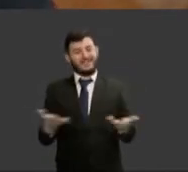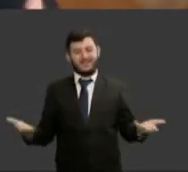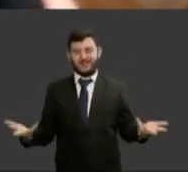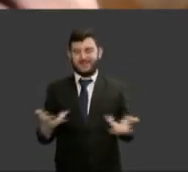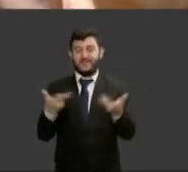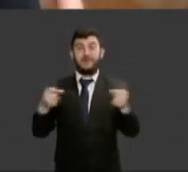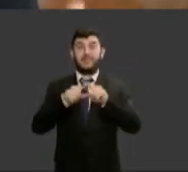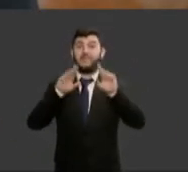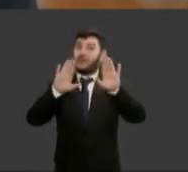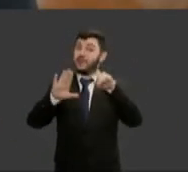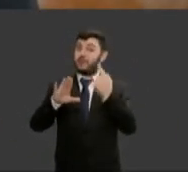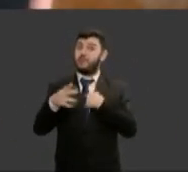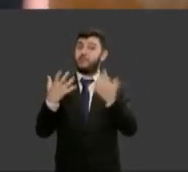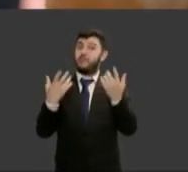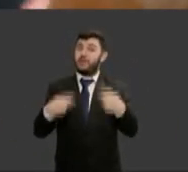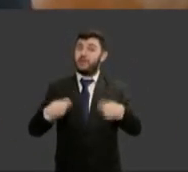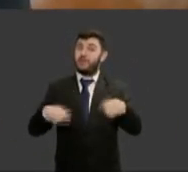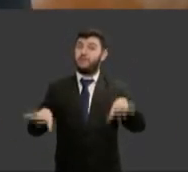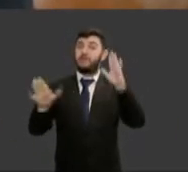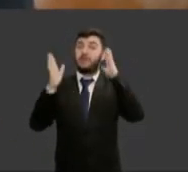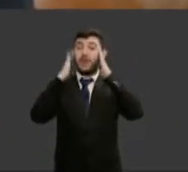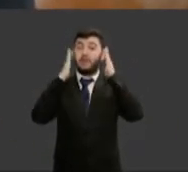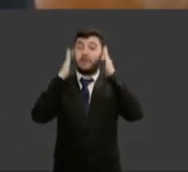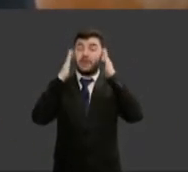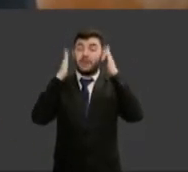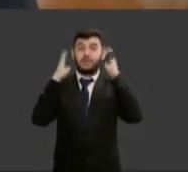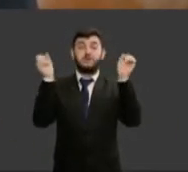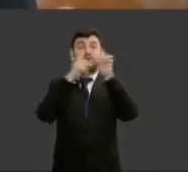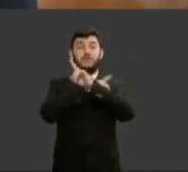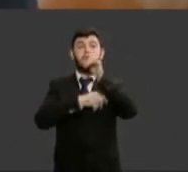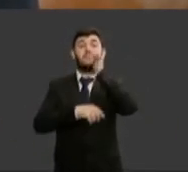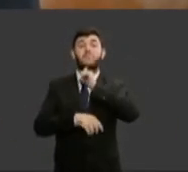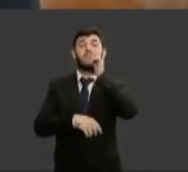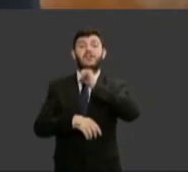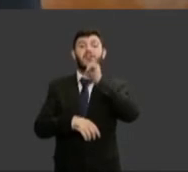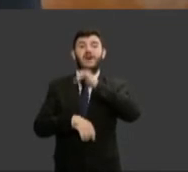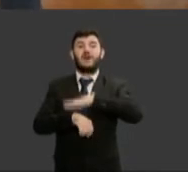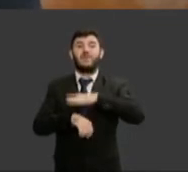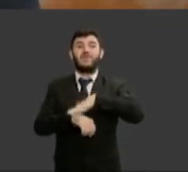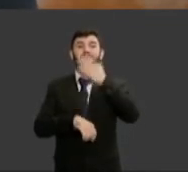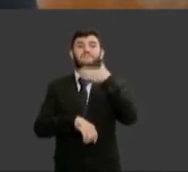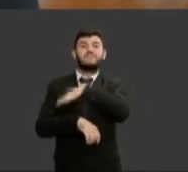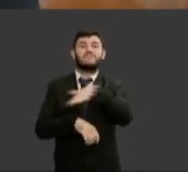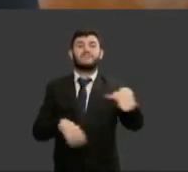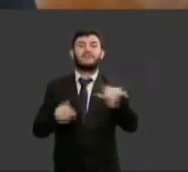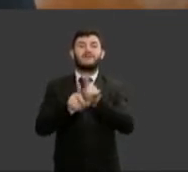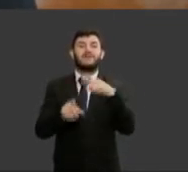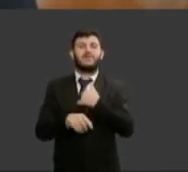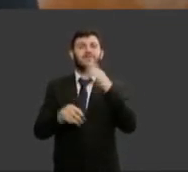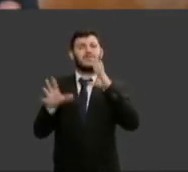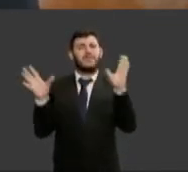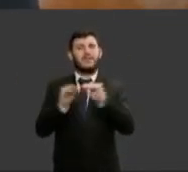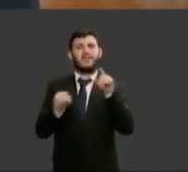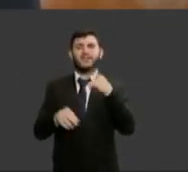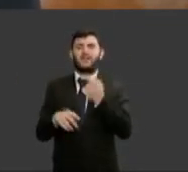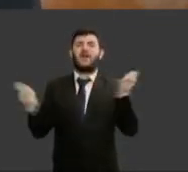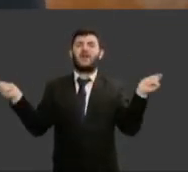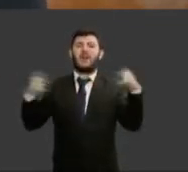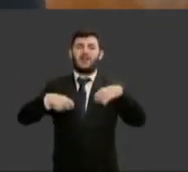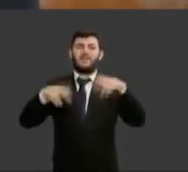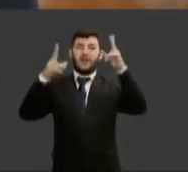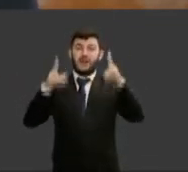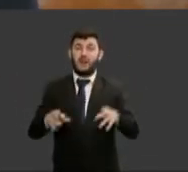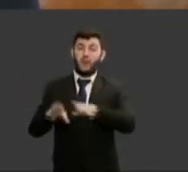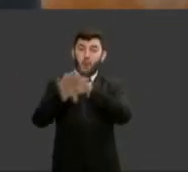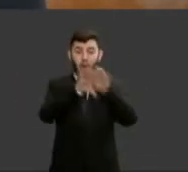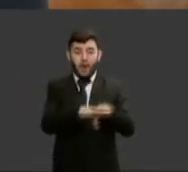dificuldade de nós mulheres desde quando meninas de nos entendermos como sendo alguém tão capaz quanto os homens